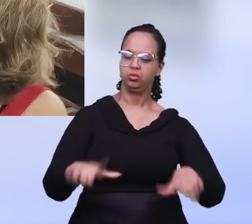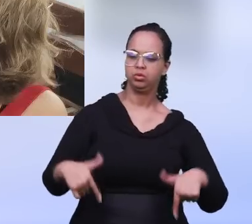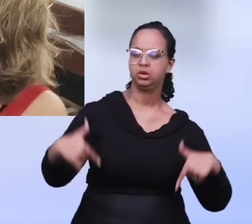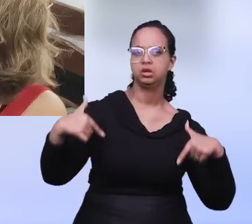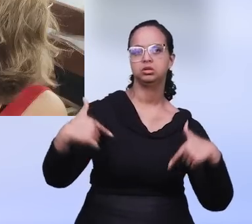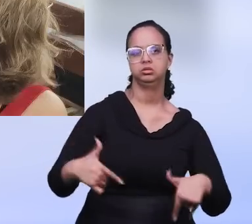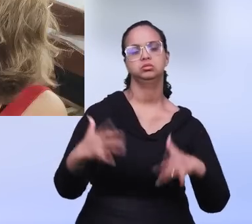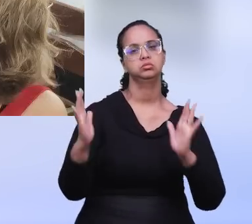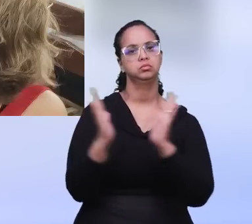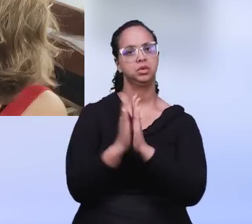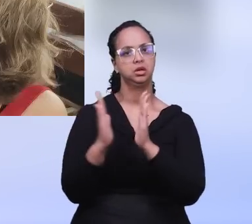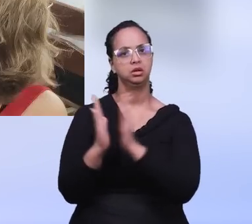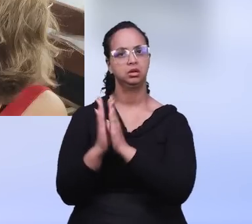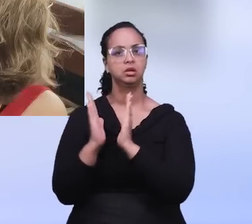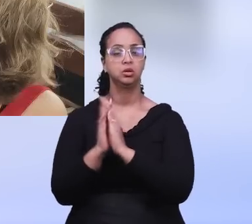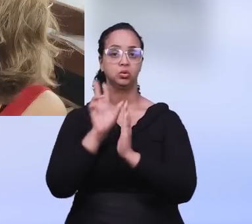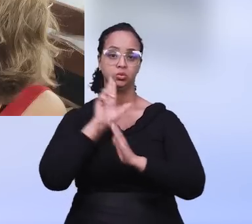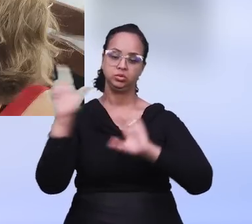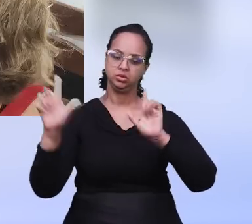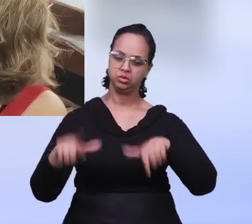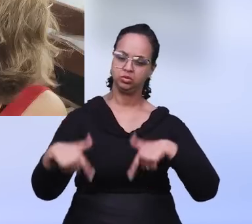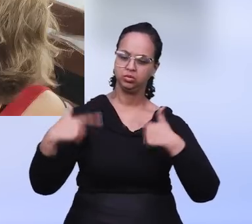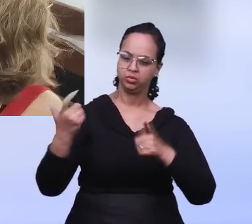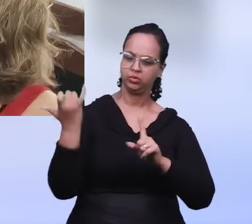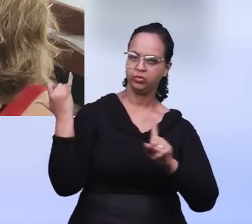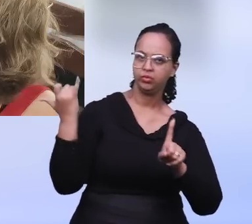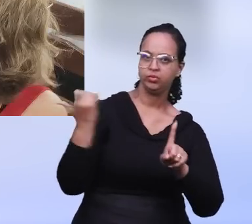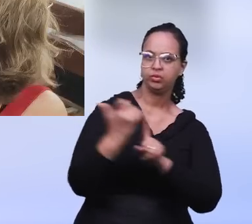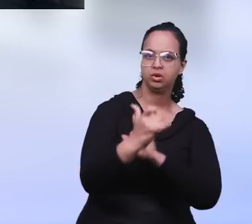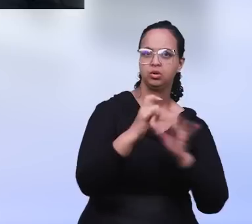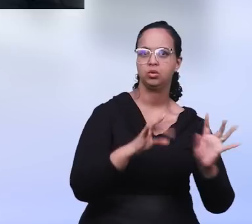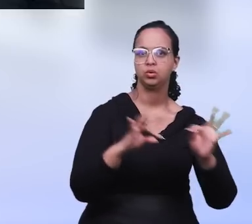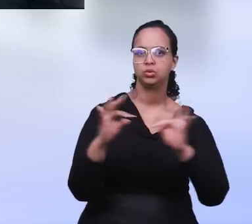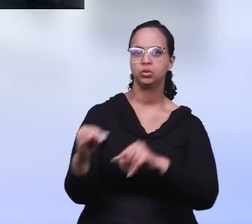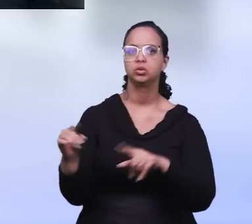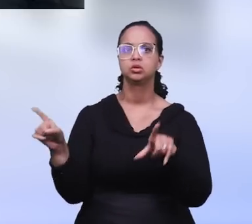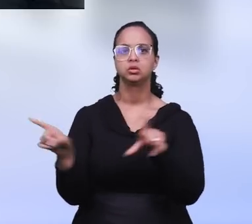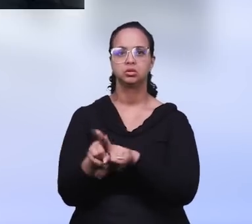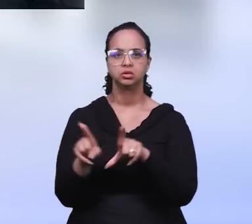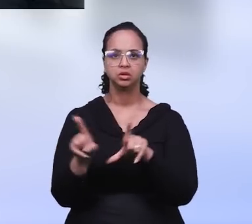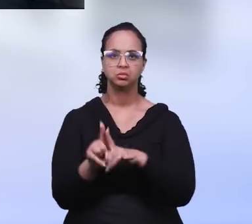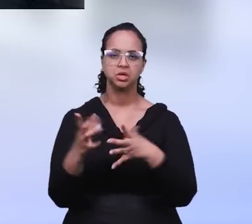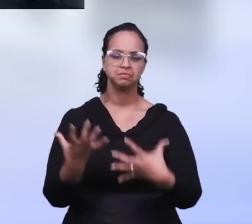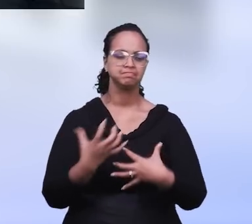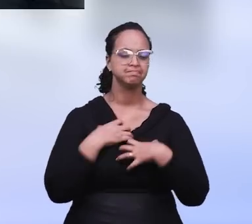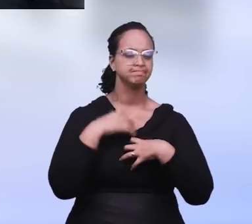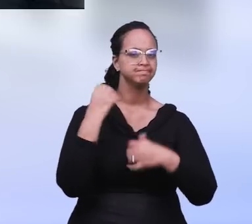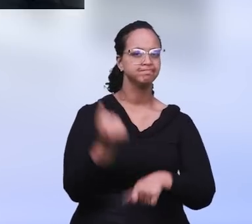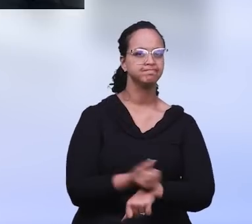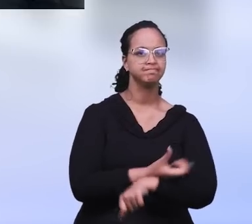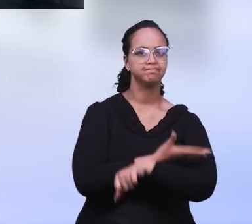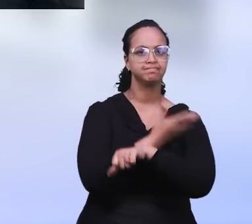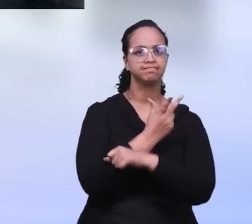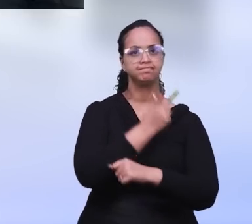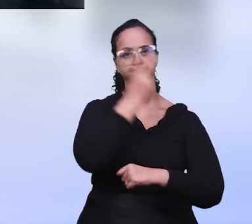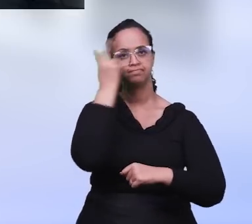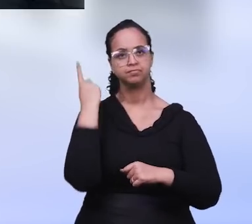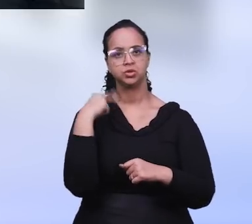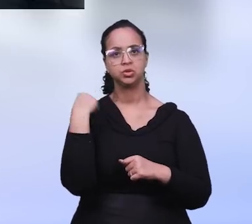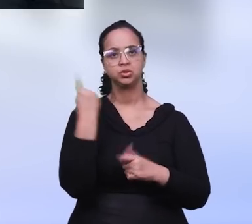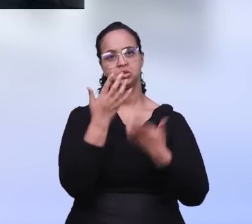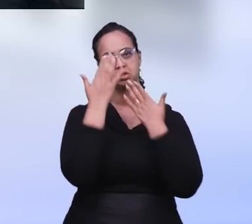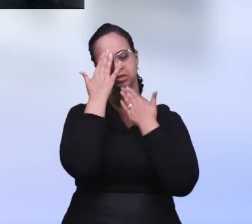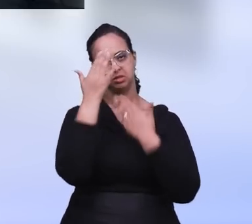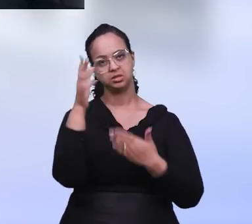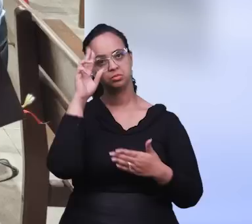operações do Senhor e minhas orações. O Senhor falou grandemente com todas as famílias ali presentes e houve muito quebrantamento da parte dos irmãos.